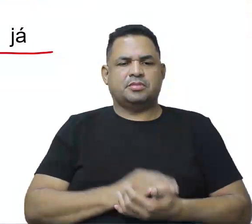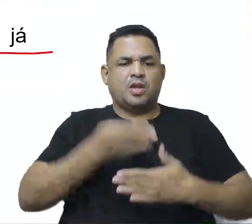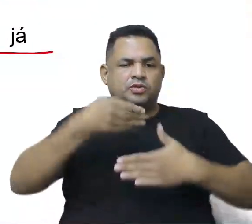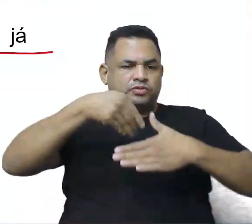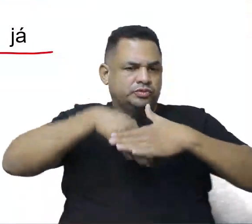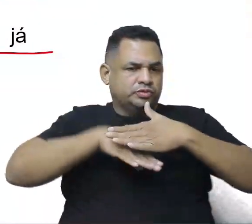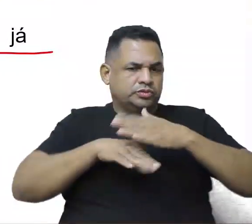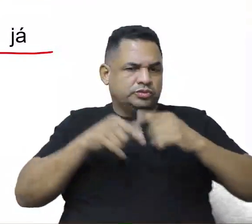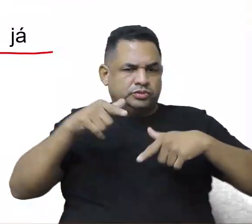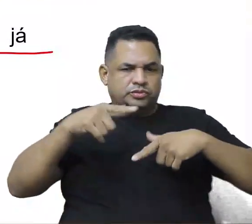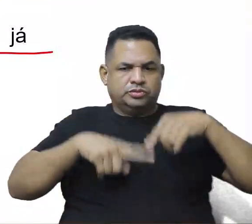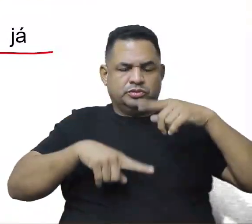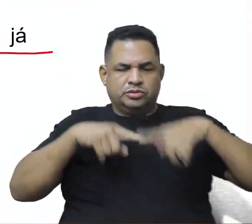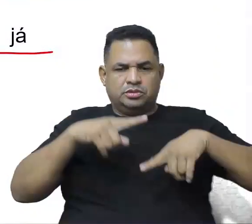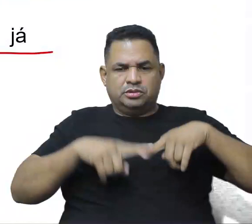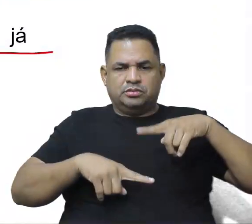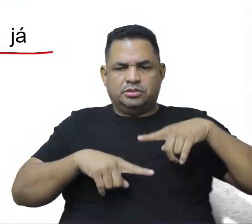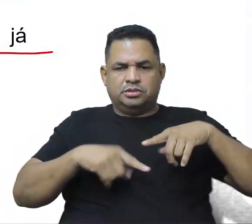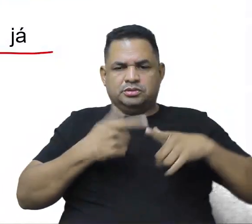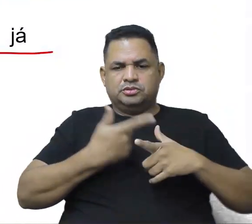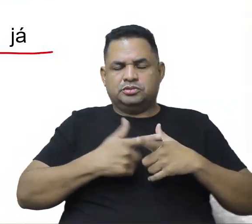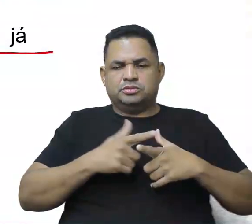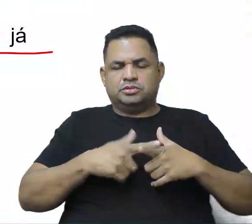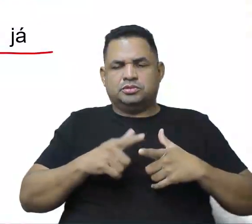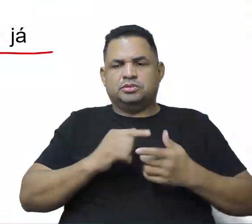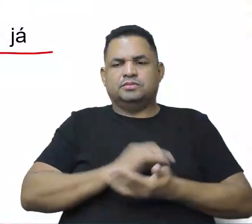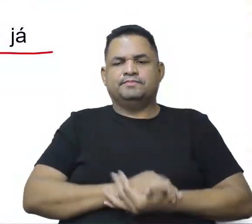Esconder os problemas dos produtos.